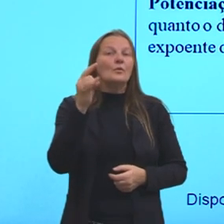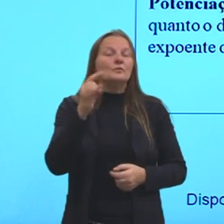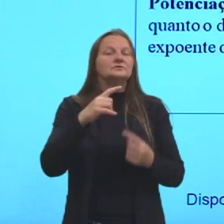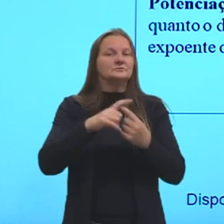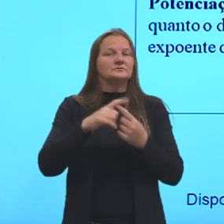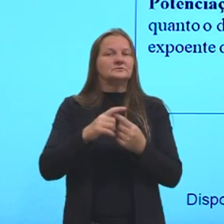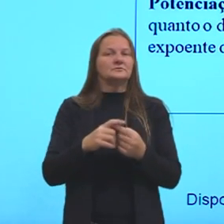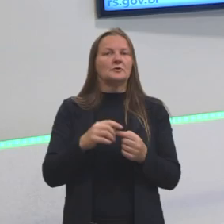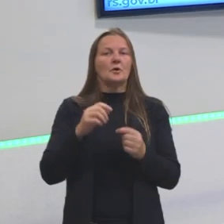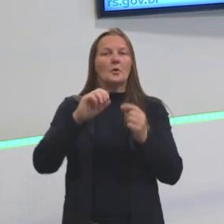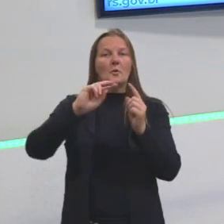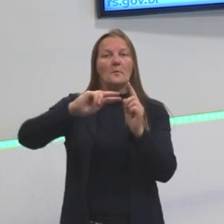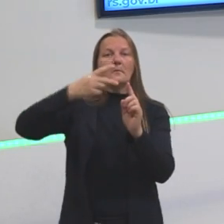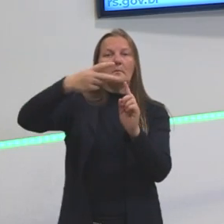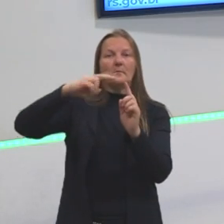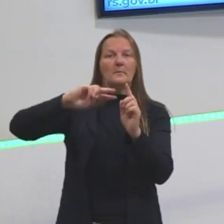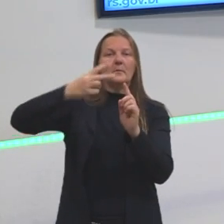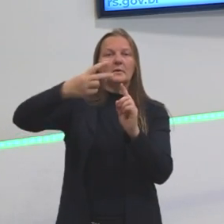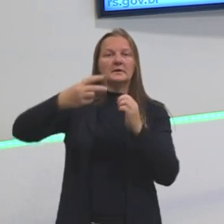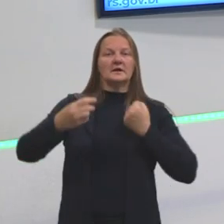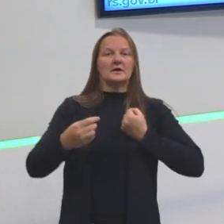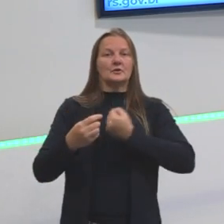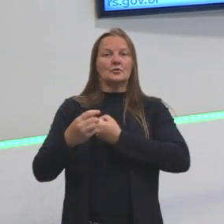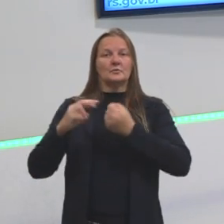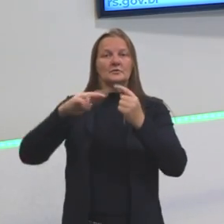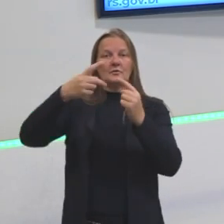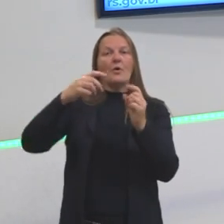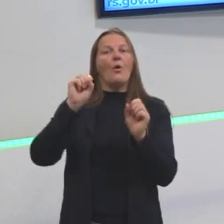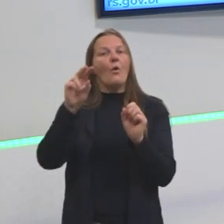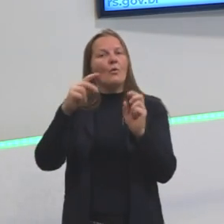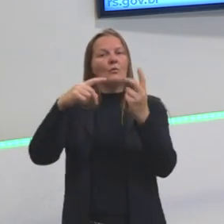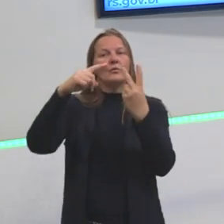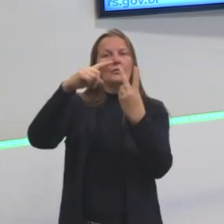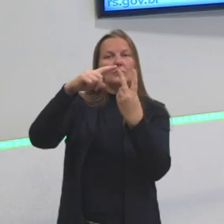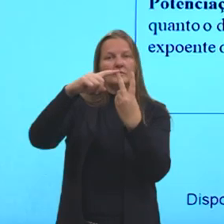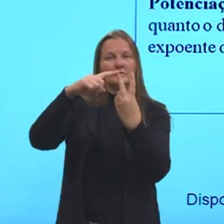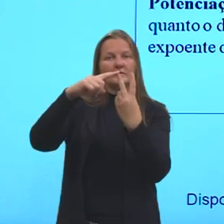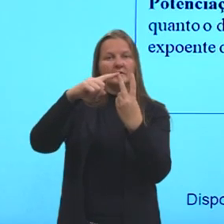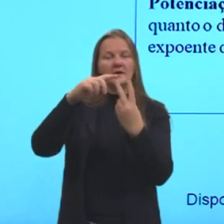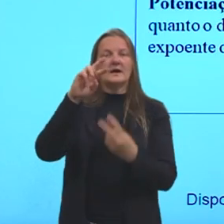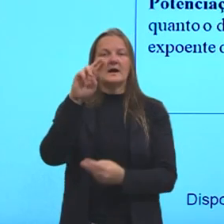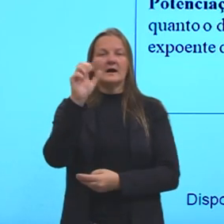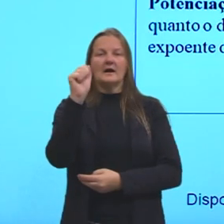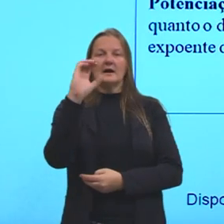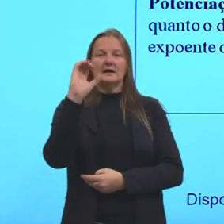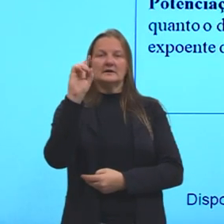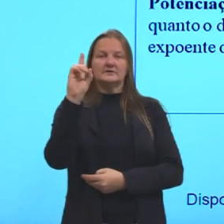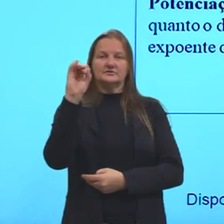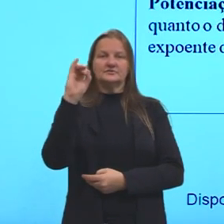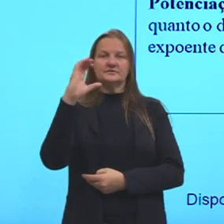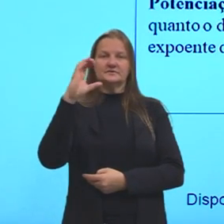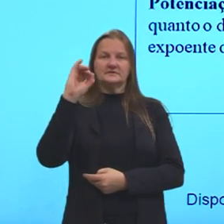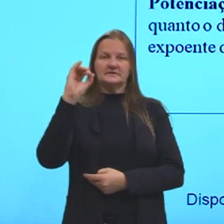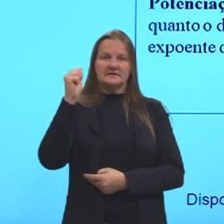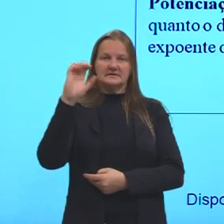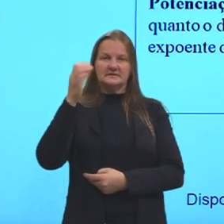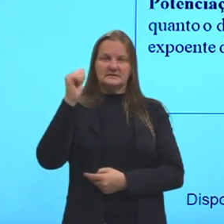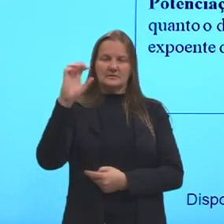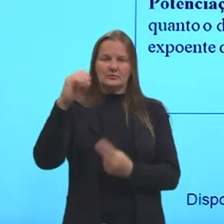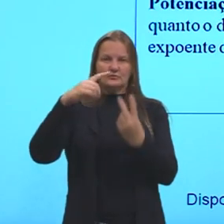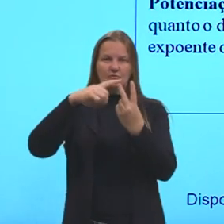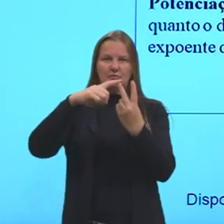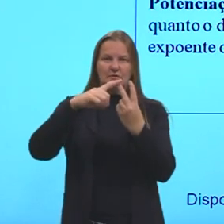entra a potenciação e a radiciação. Mas aí é bem simples também. Nós operamos